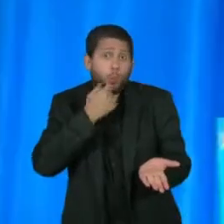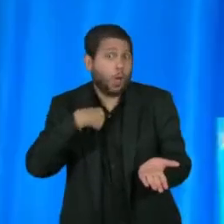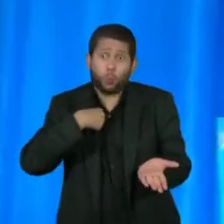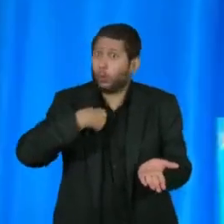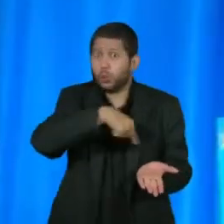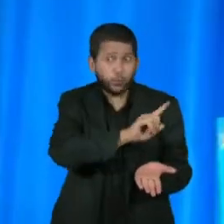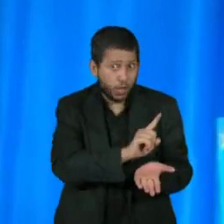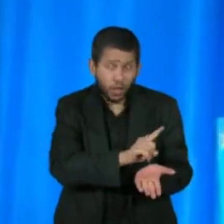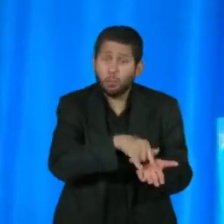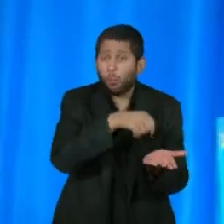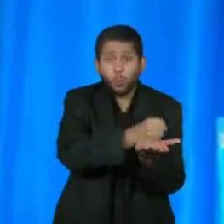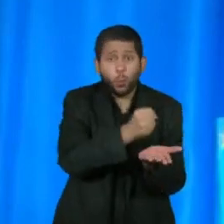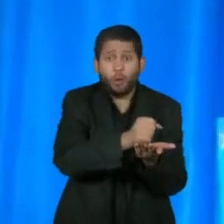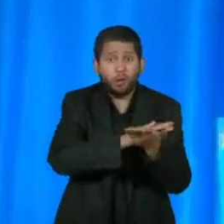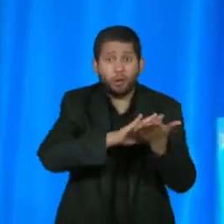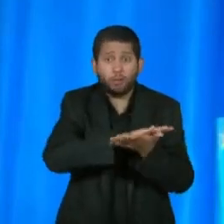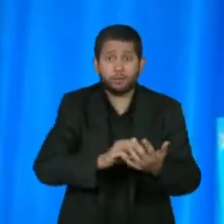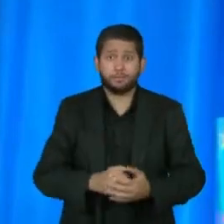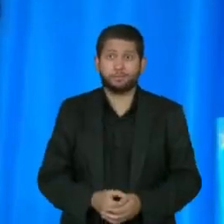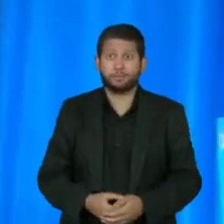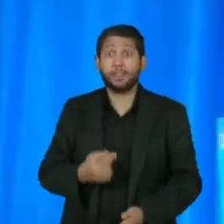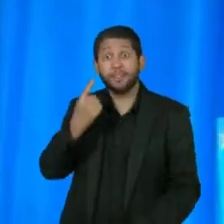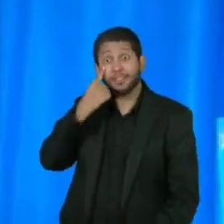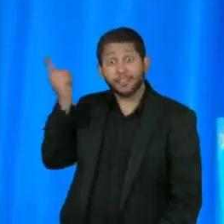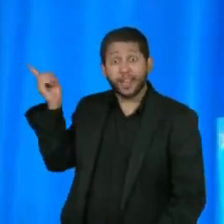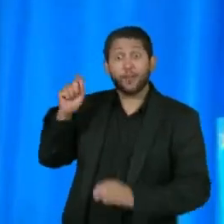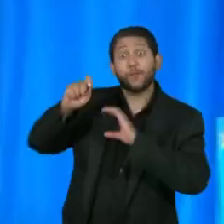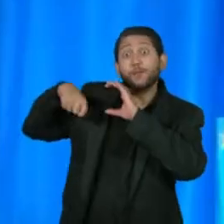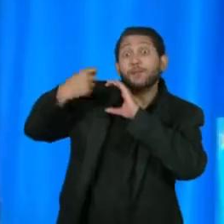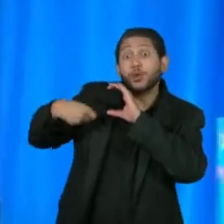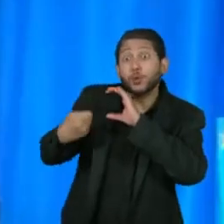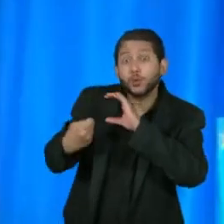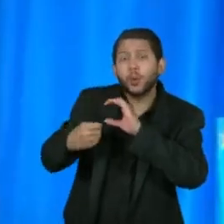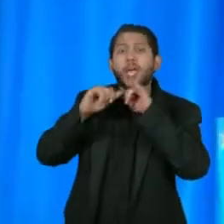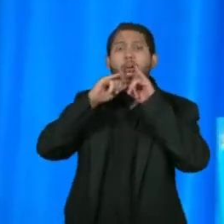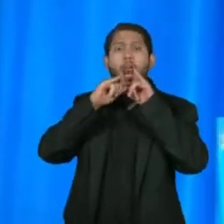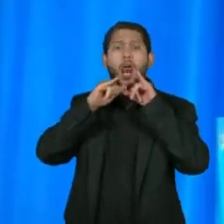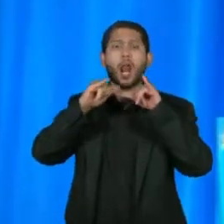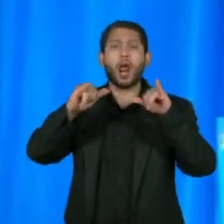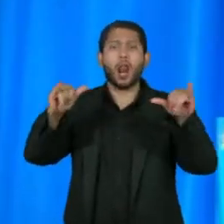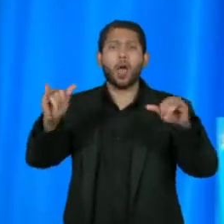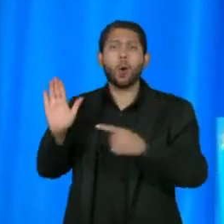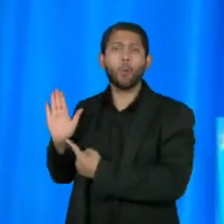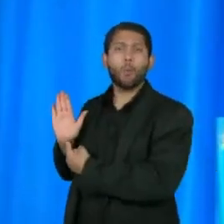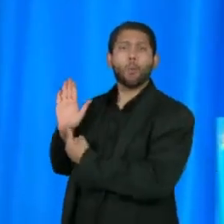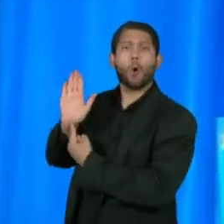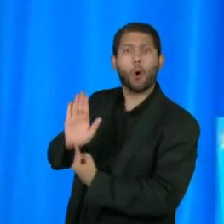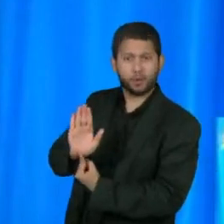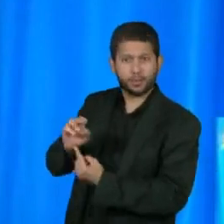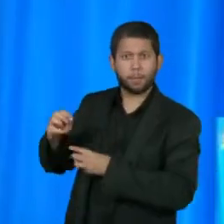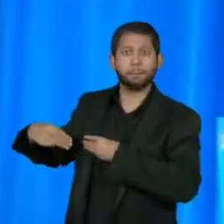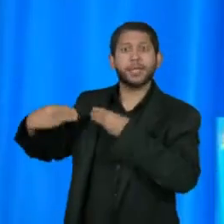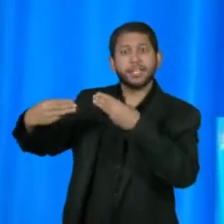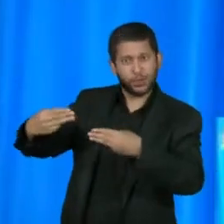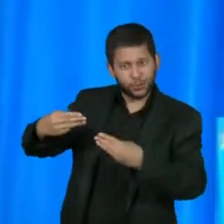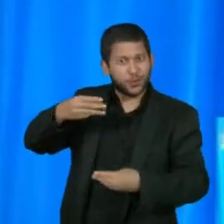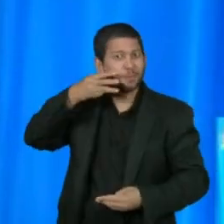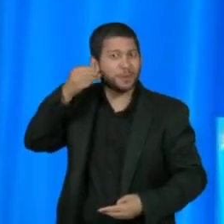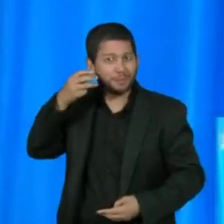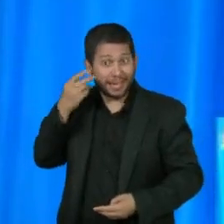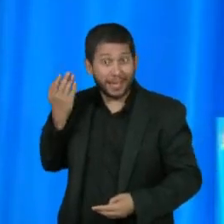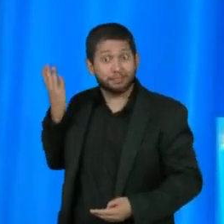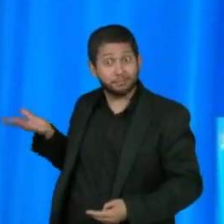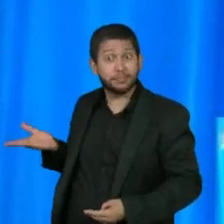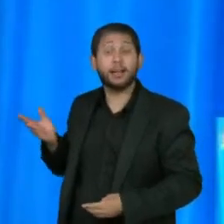O jornal O Globo publicou um vídeo em que o pastor Arilton Moura apresenta o ministro Milton Ribeiro a professores de Coração de